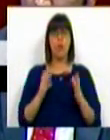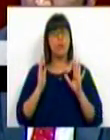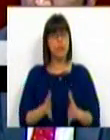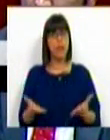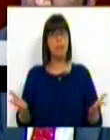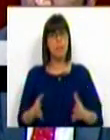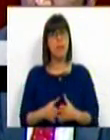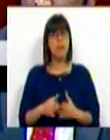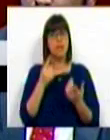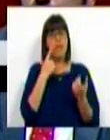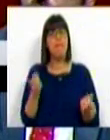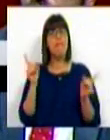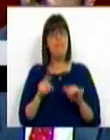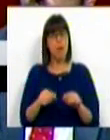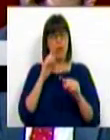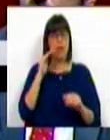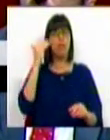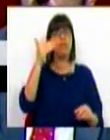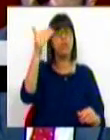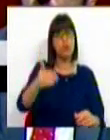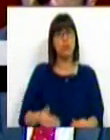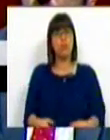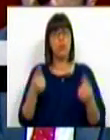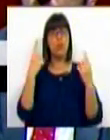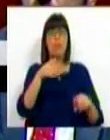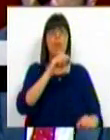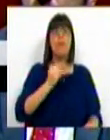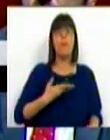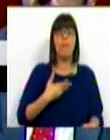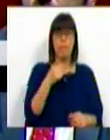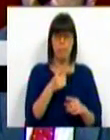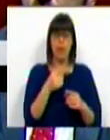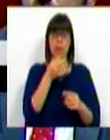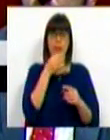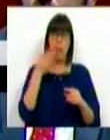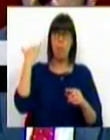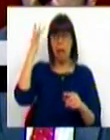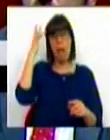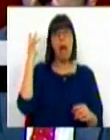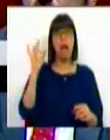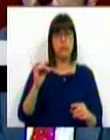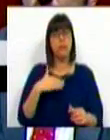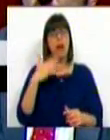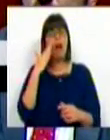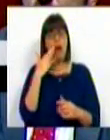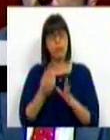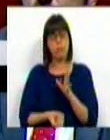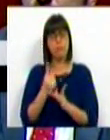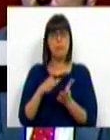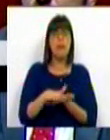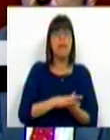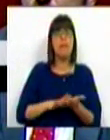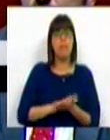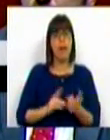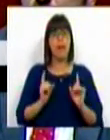necessário voltar à página para o futuro, de que só o PSD se agarrou aqui ao passado, acho que constitui a base